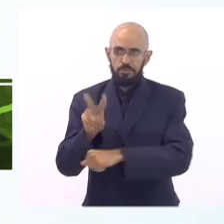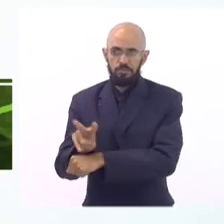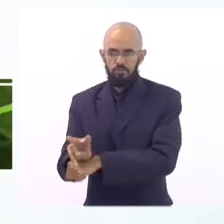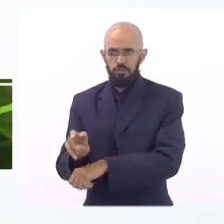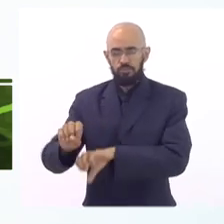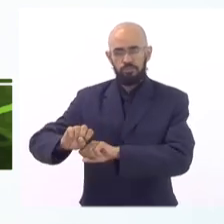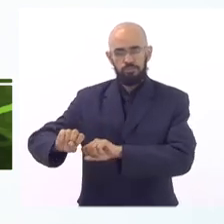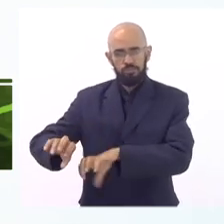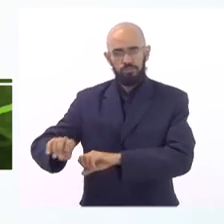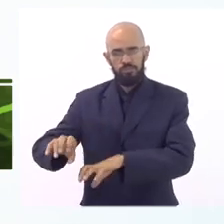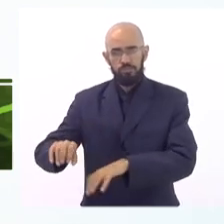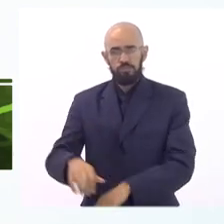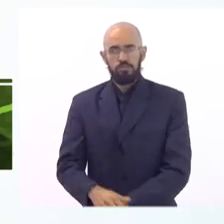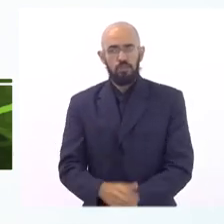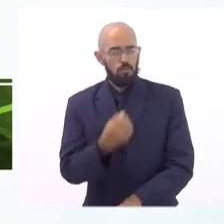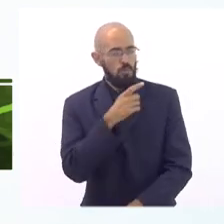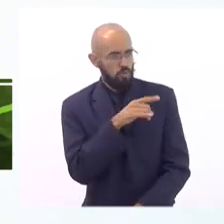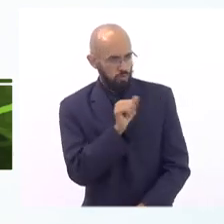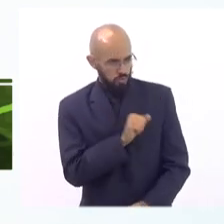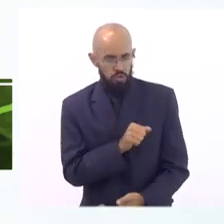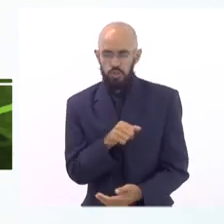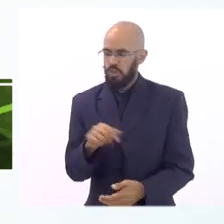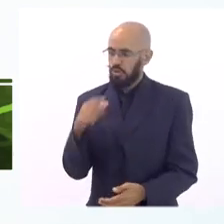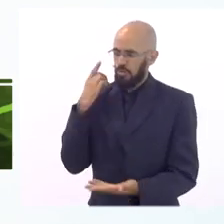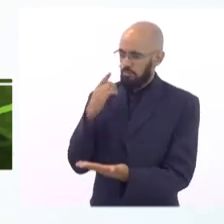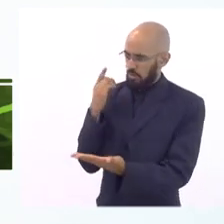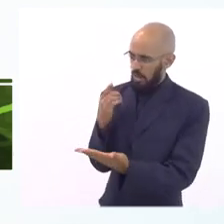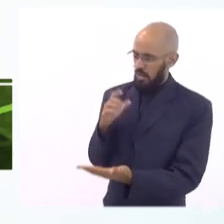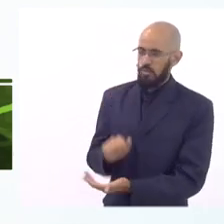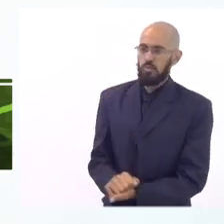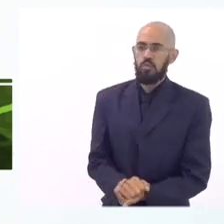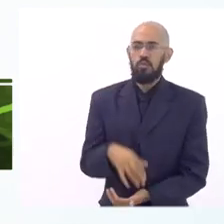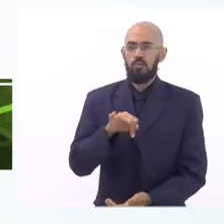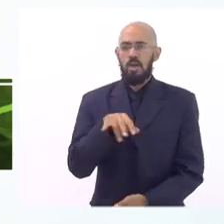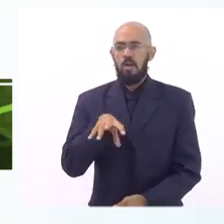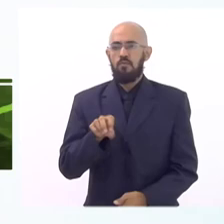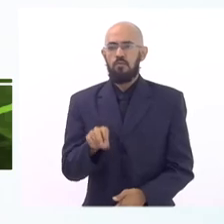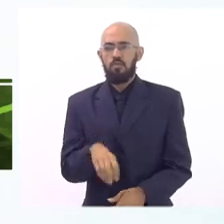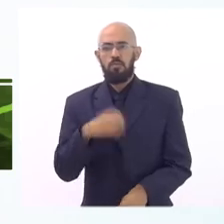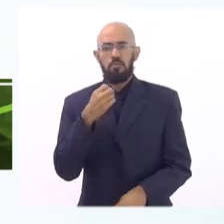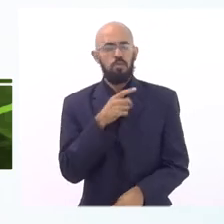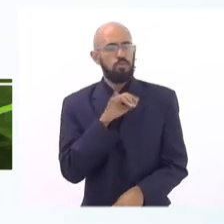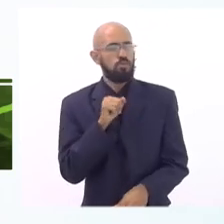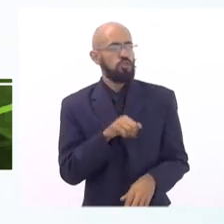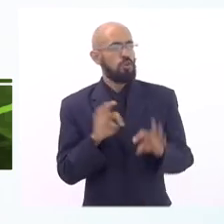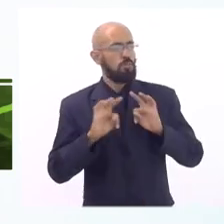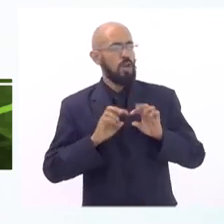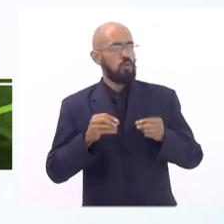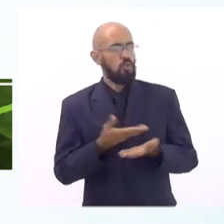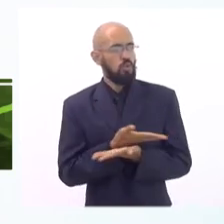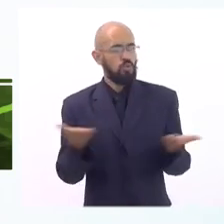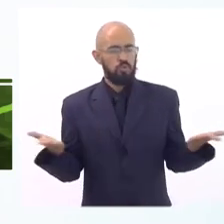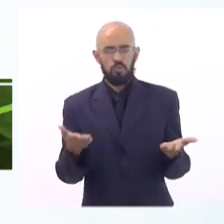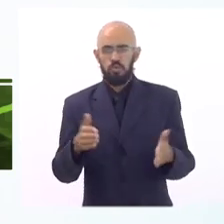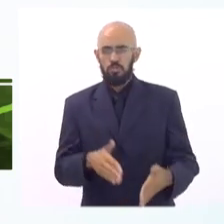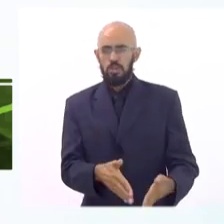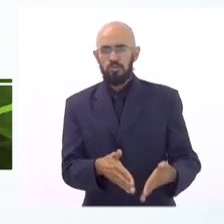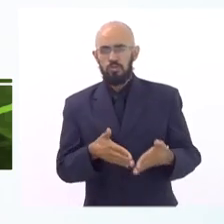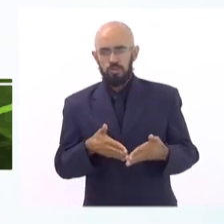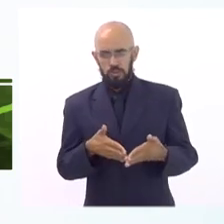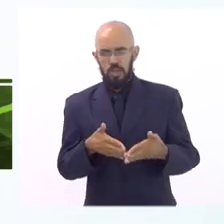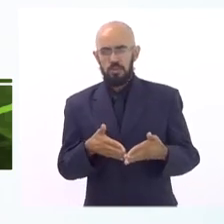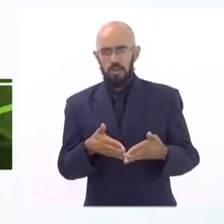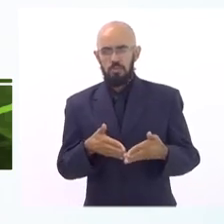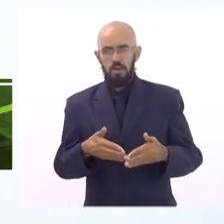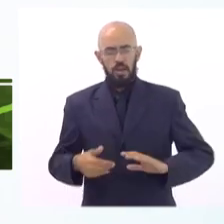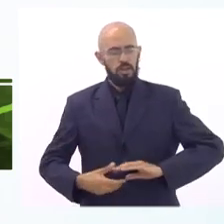dia bom dia deputado Flávio bom dia a todas e todos eu faço e peço licença para fazer